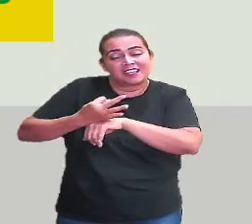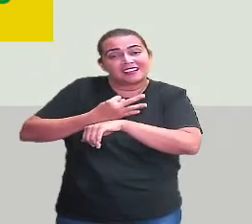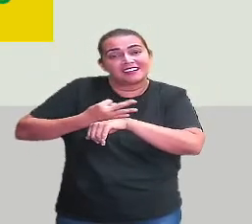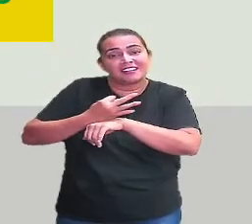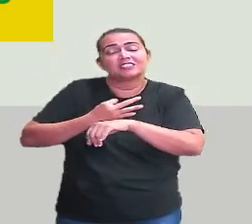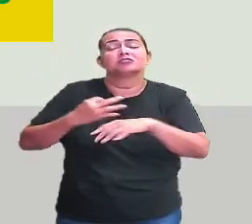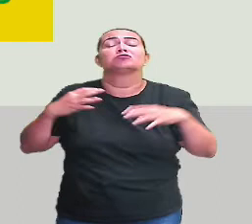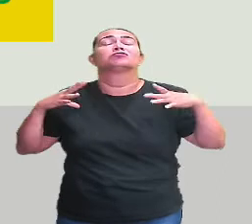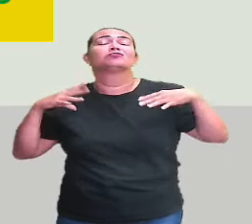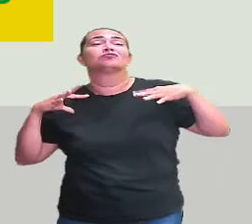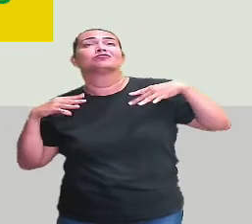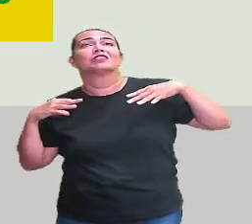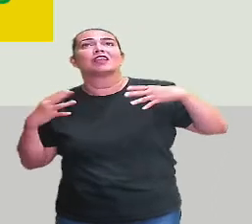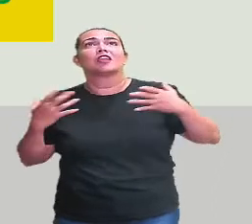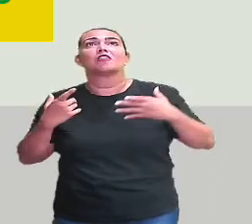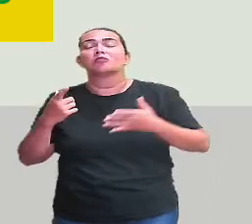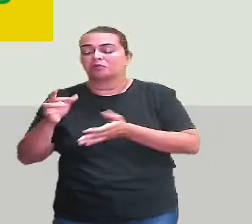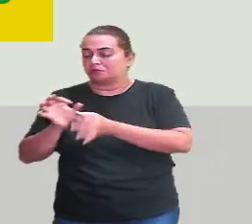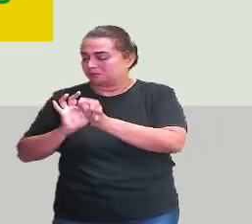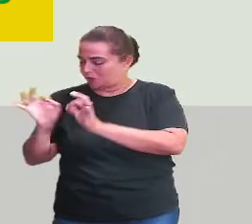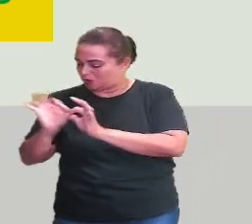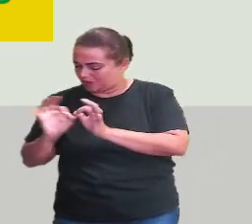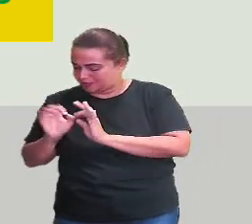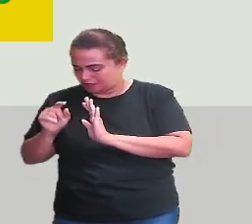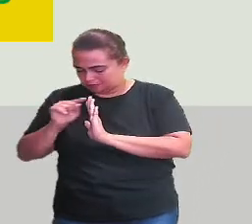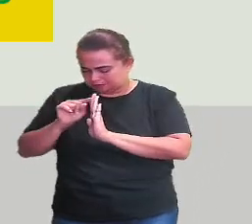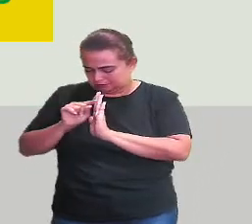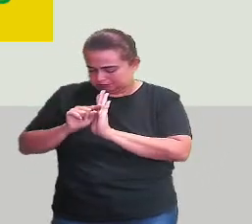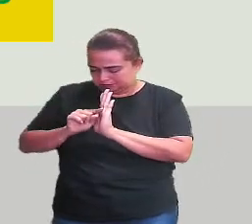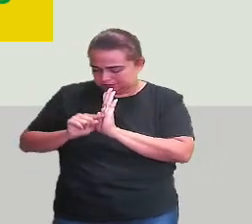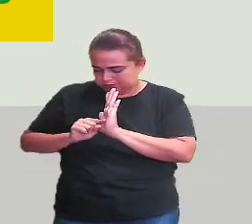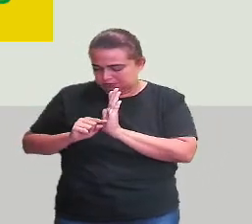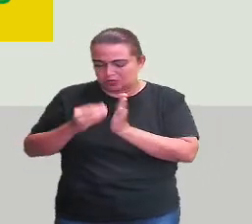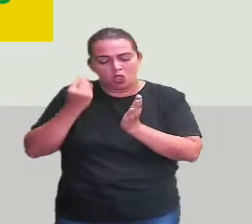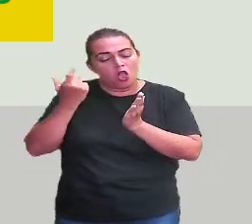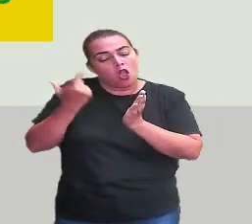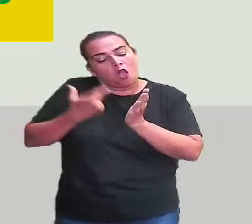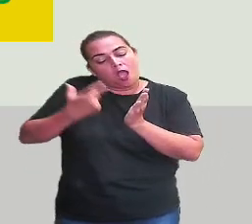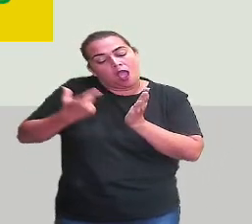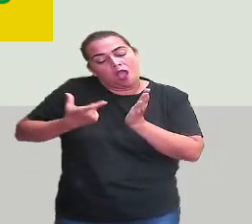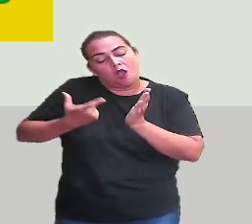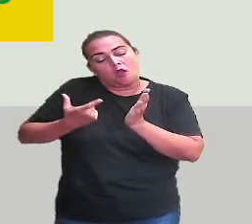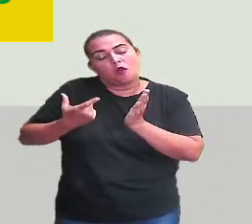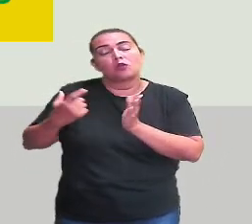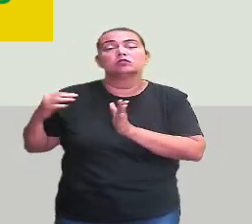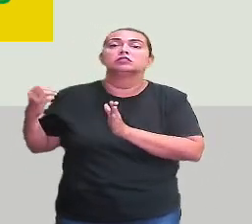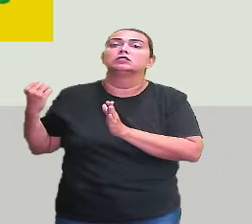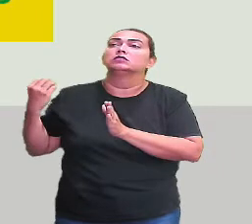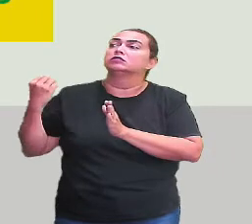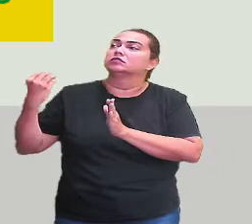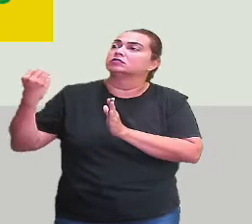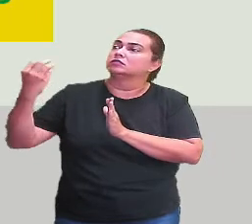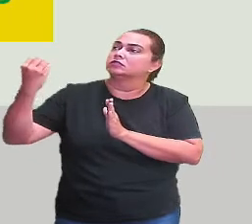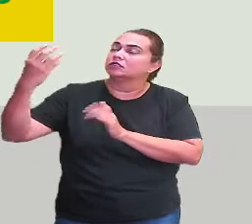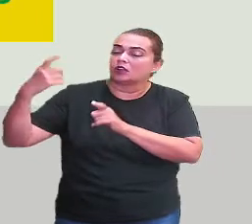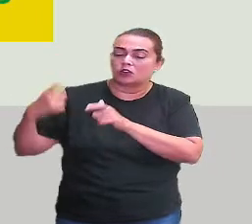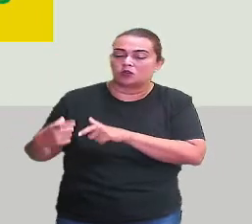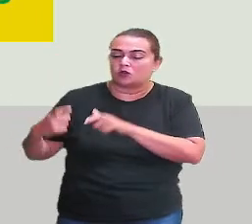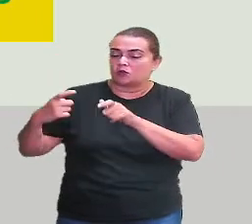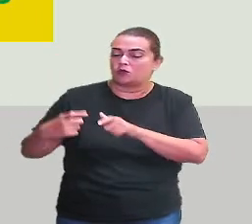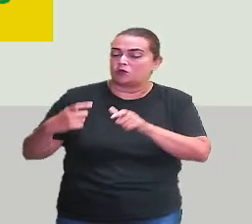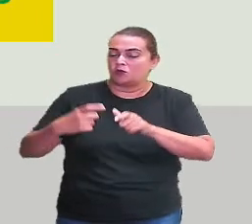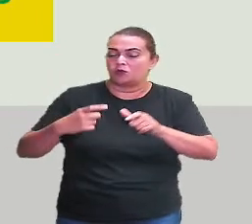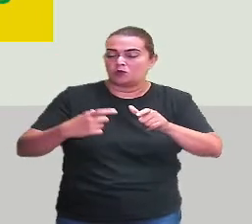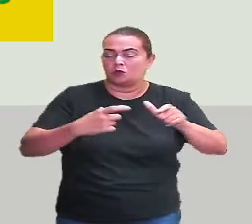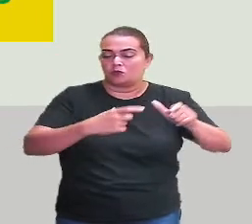então eu vou fazer lá o meu roteiro de viagem, o meu trajeto de onde eu vou passar, por onde eu vou percorrer e